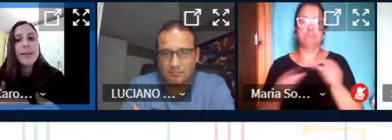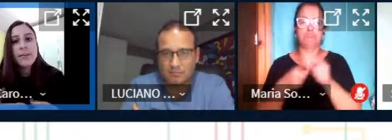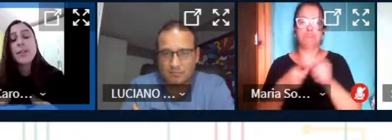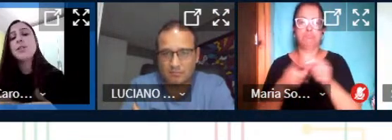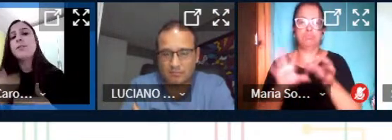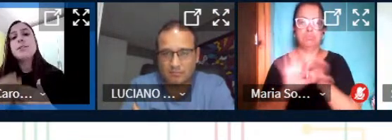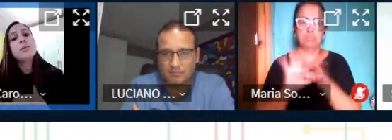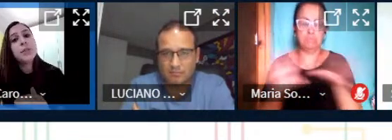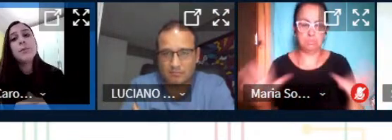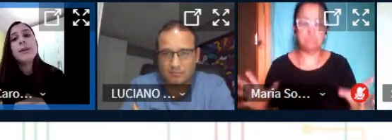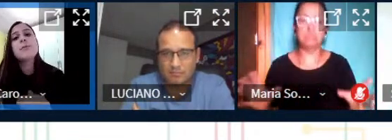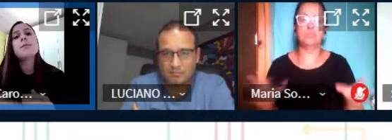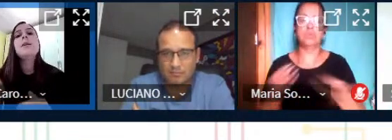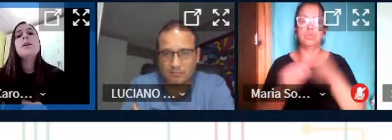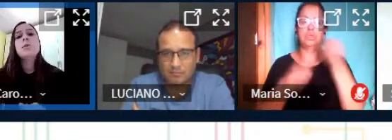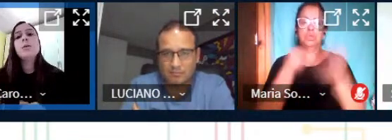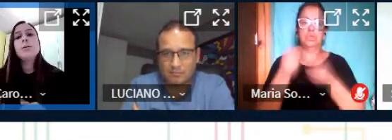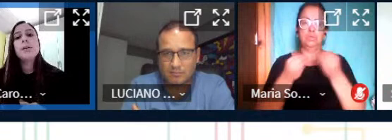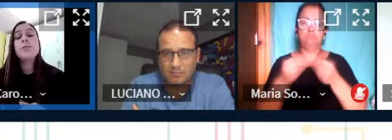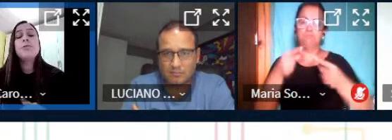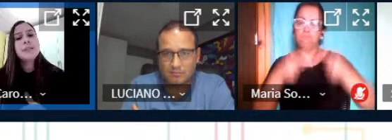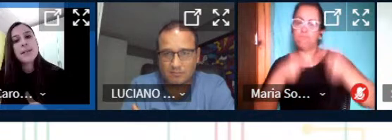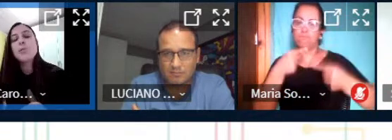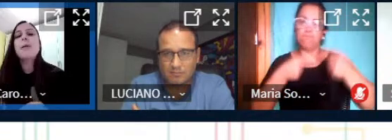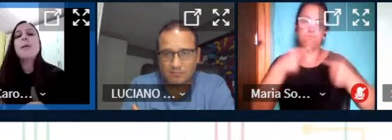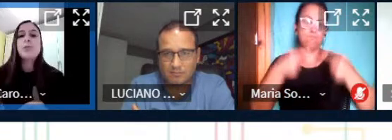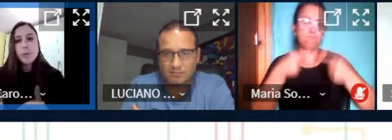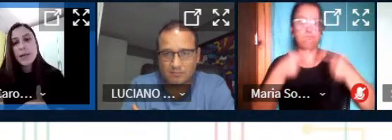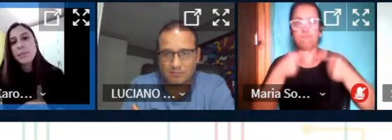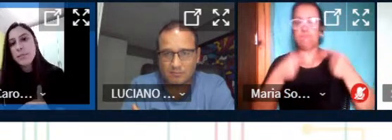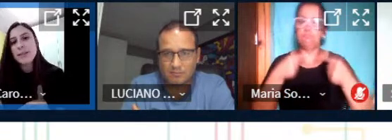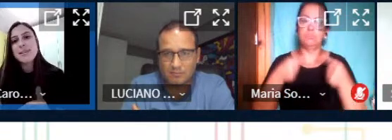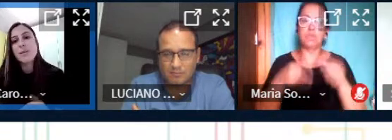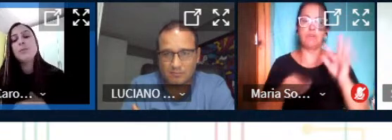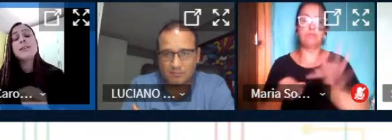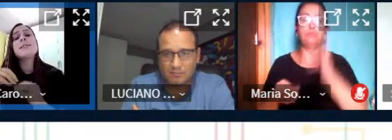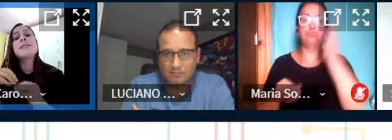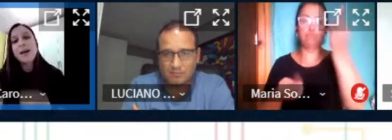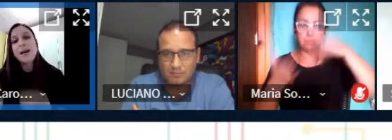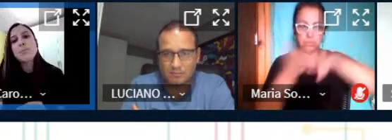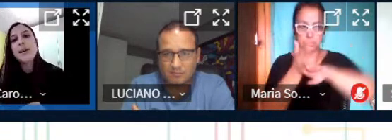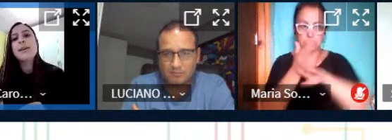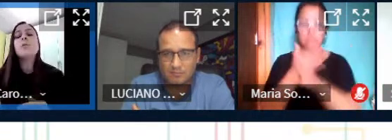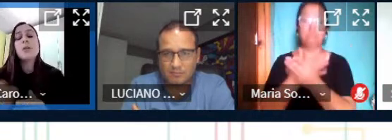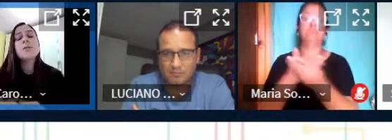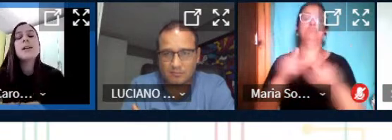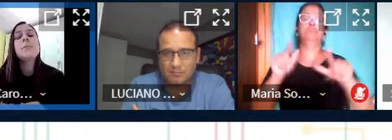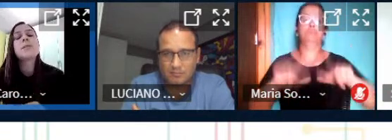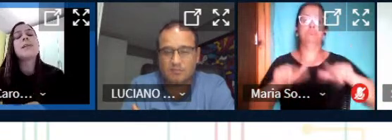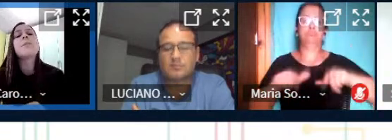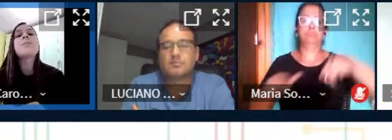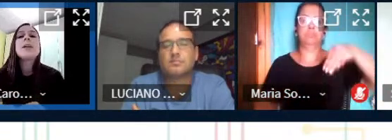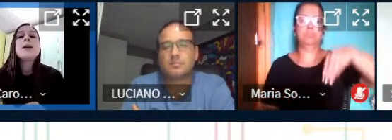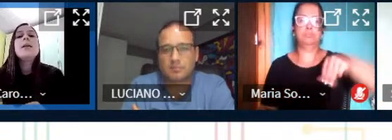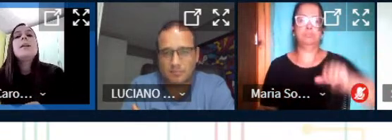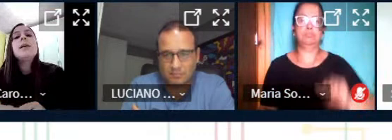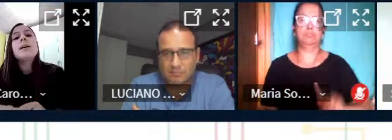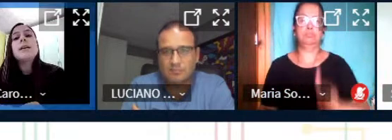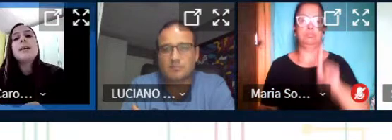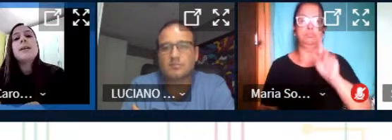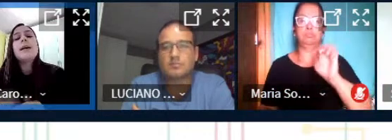hardware livre a gente vem discutindo isso tudo visando uma futura implementação desse espaço maker no nosso campus né